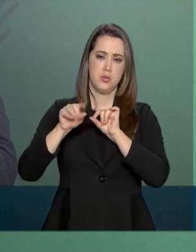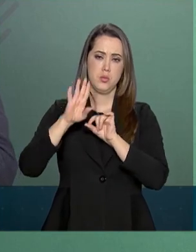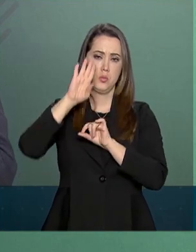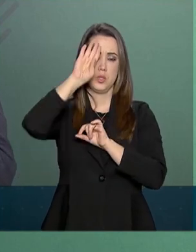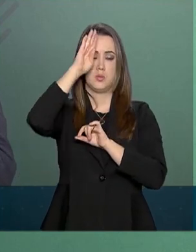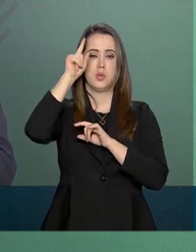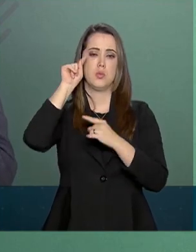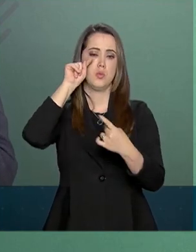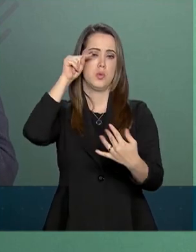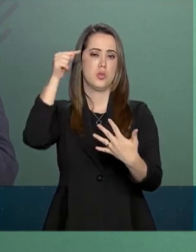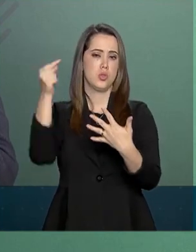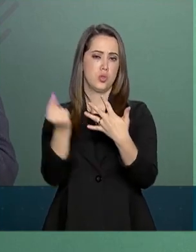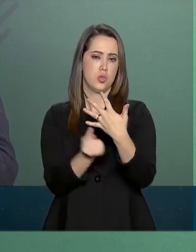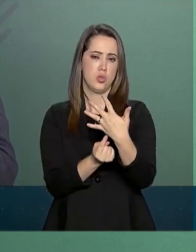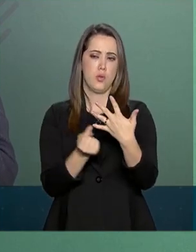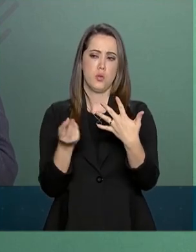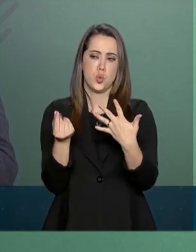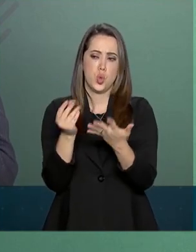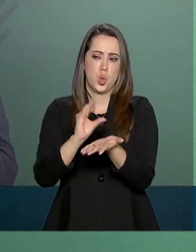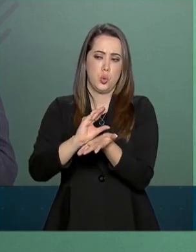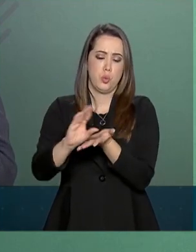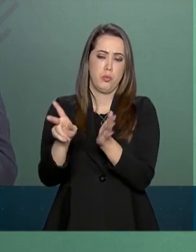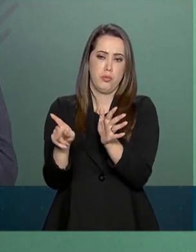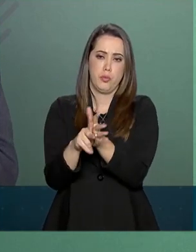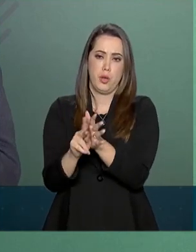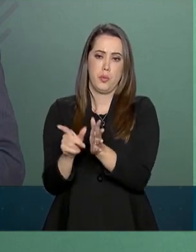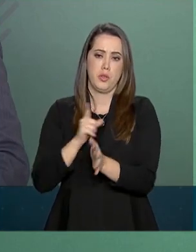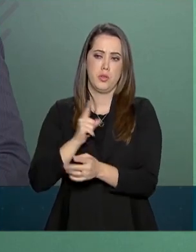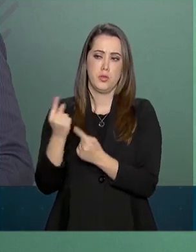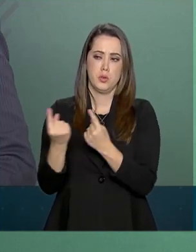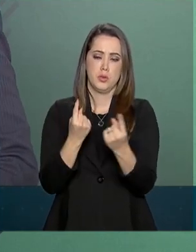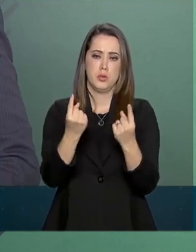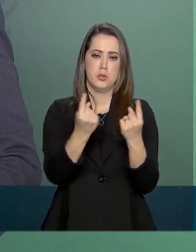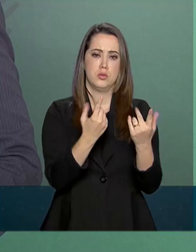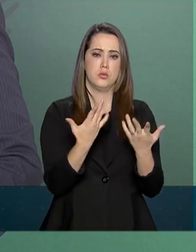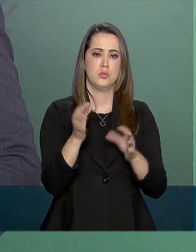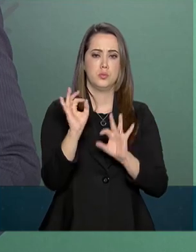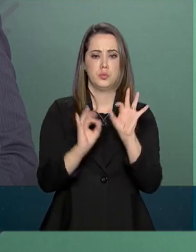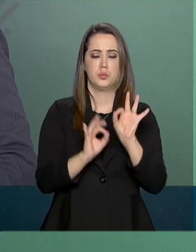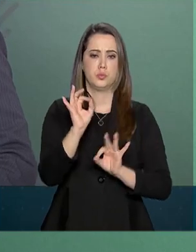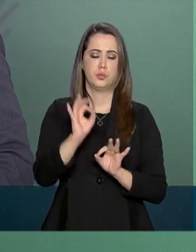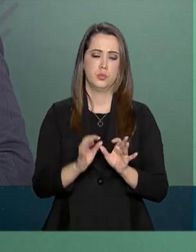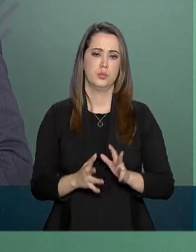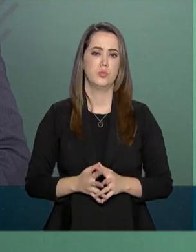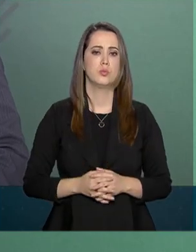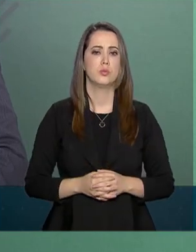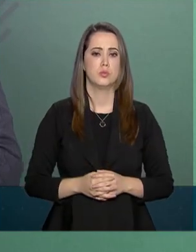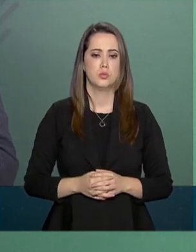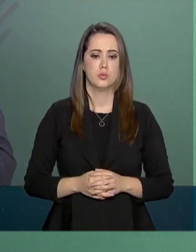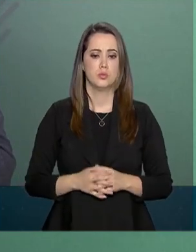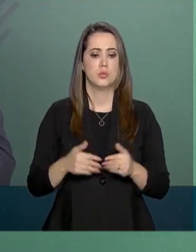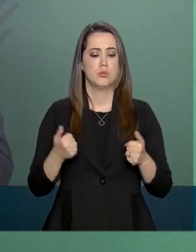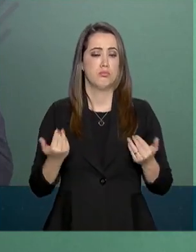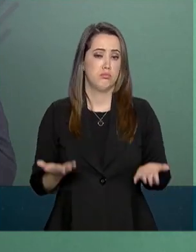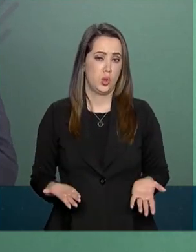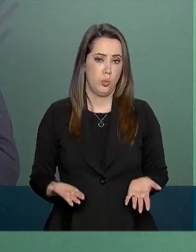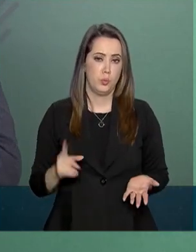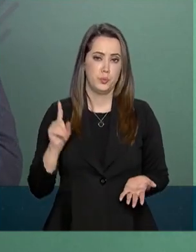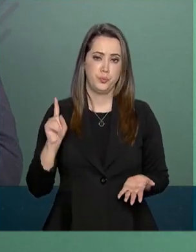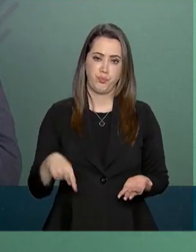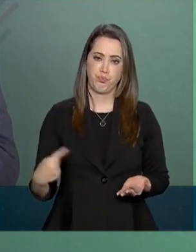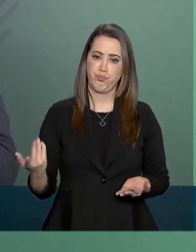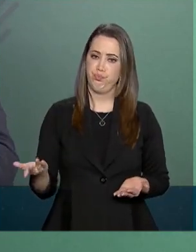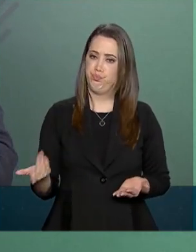prioridades com relação aos recursos orçamentários das suas organizações. Por consequência,